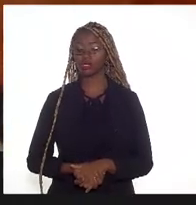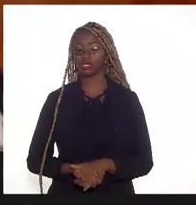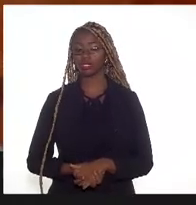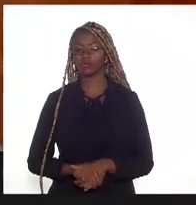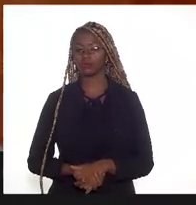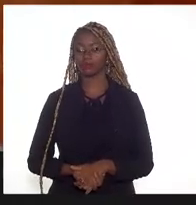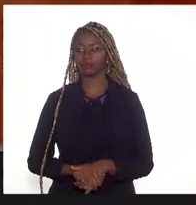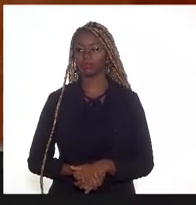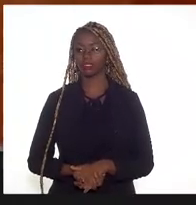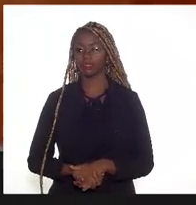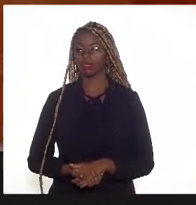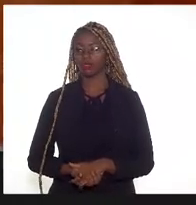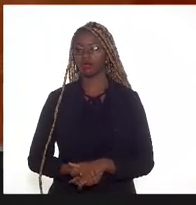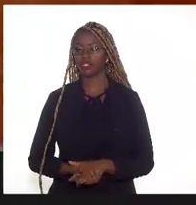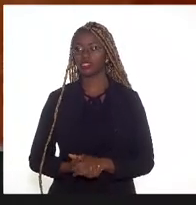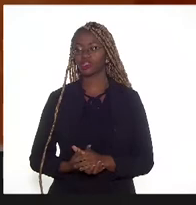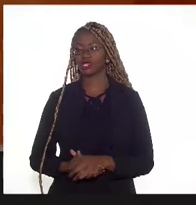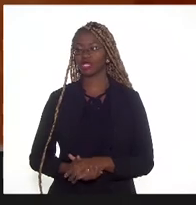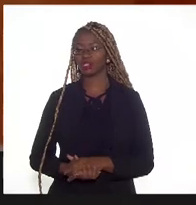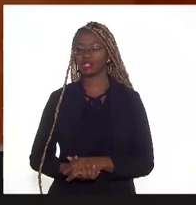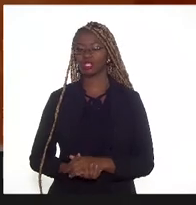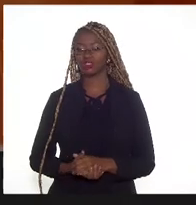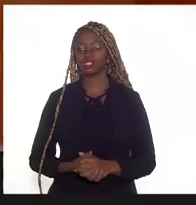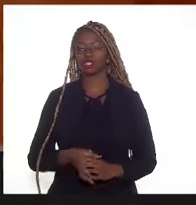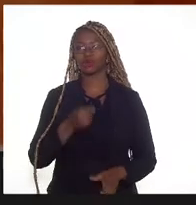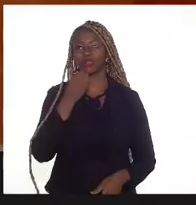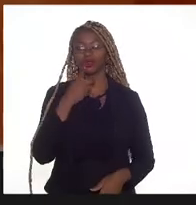Bom dia, bom dia, presidente.